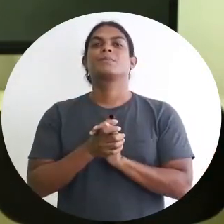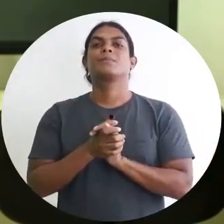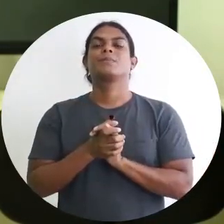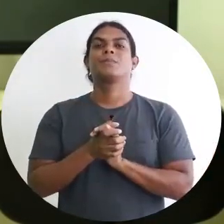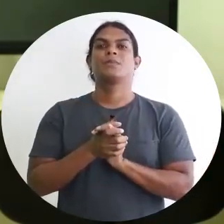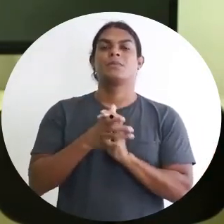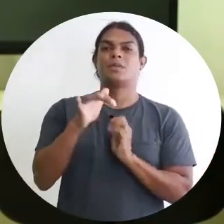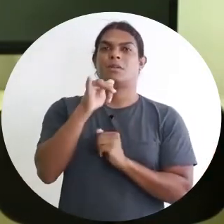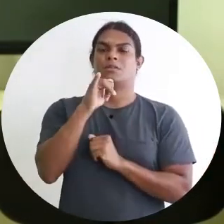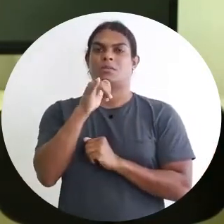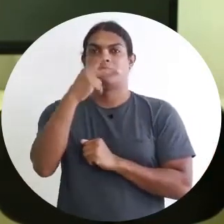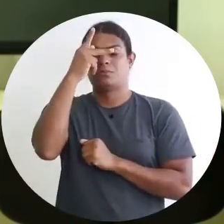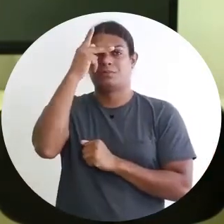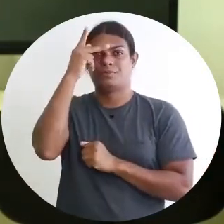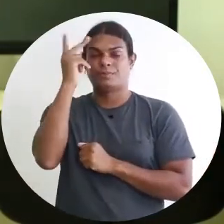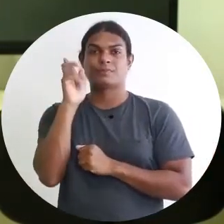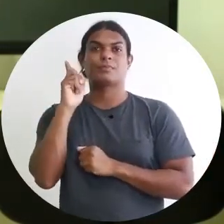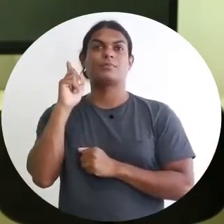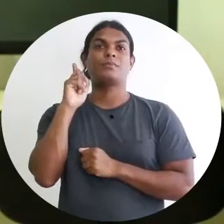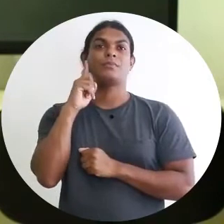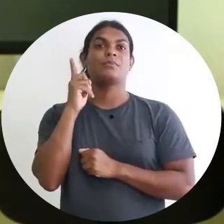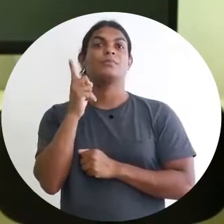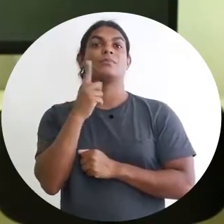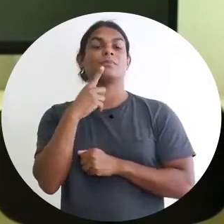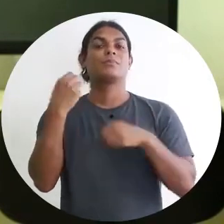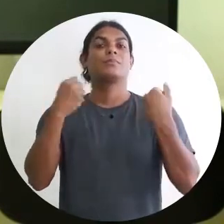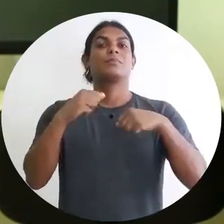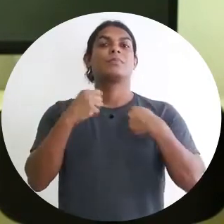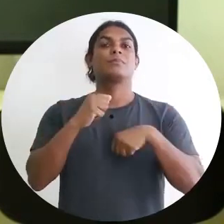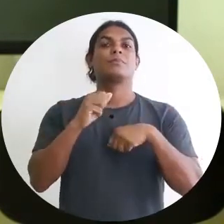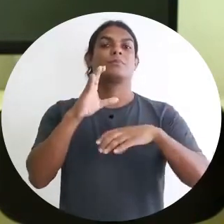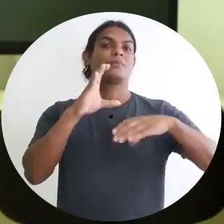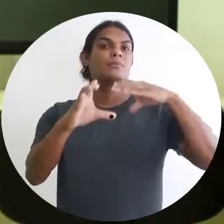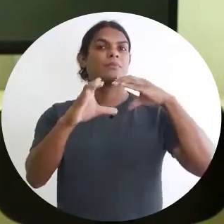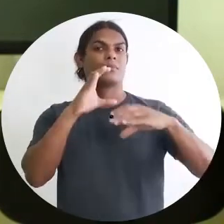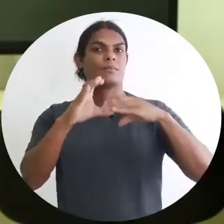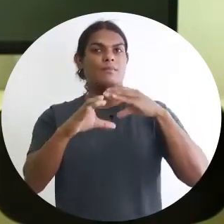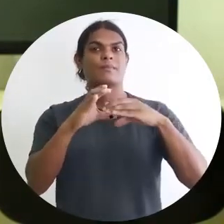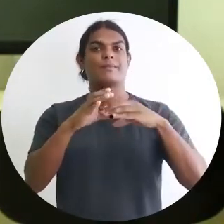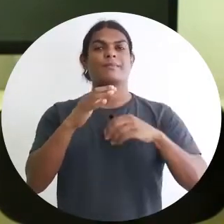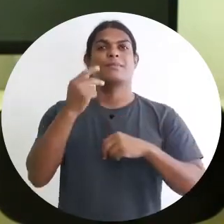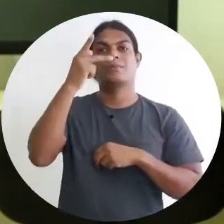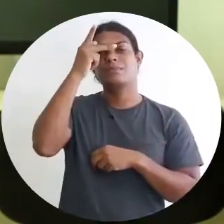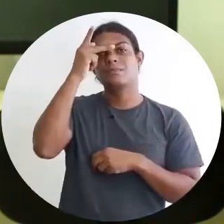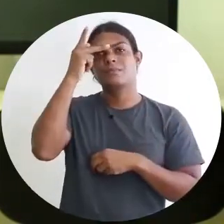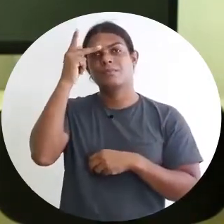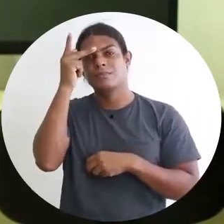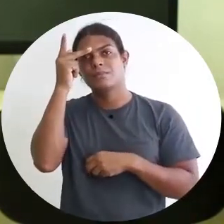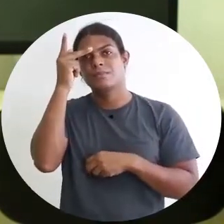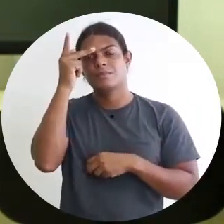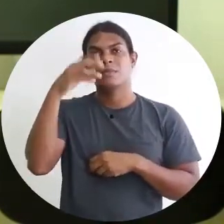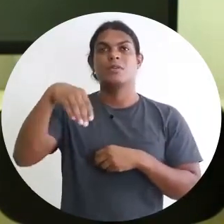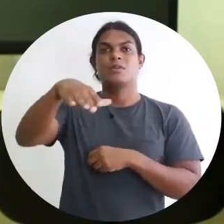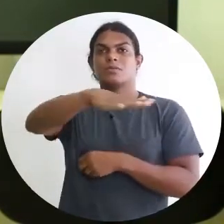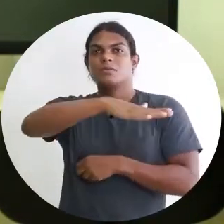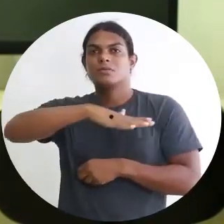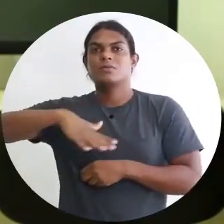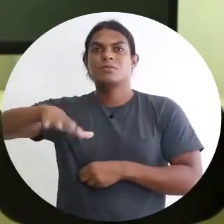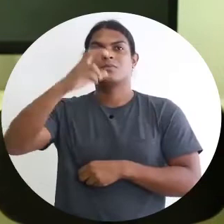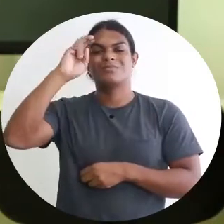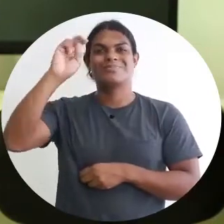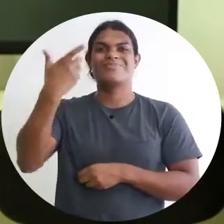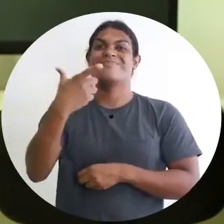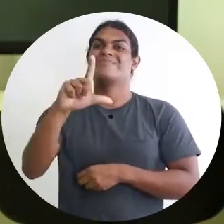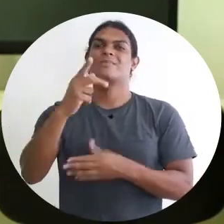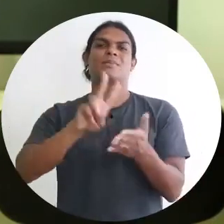auditiva, ela precise se comunicar com uma pessoa do espaço cultural. Então, não tem um intérprete de Libras.